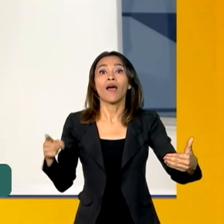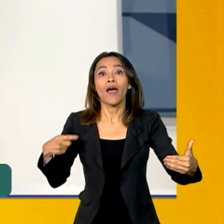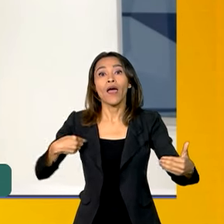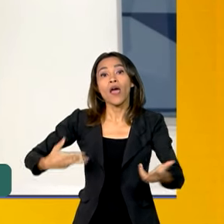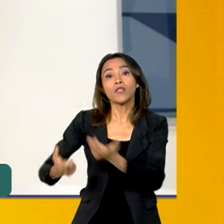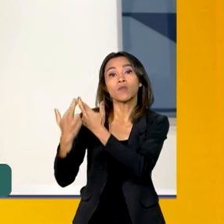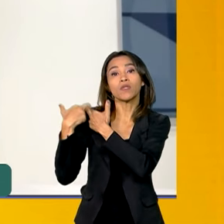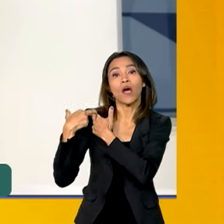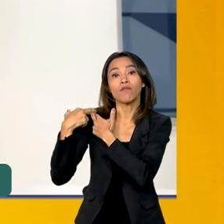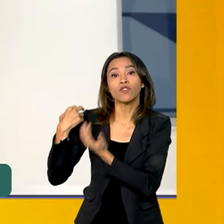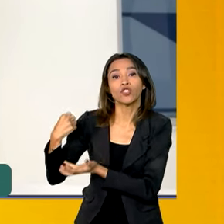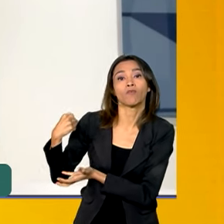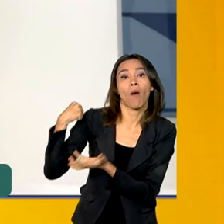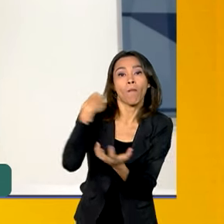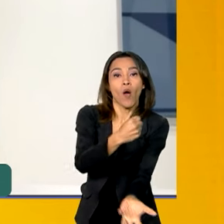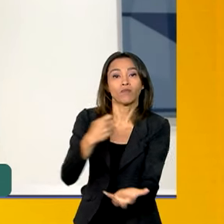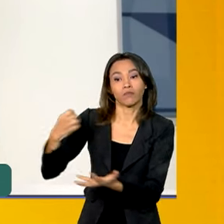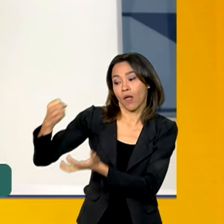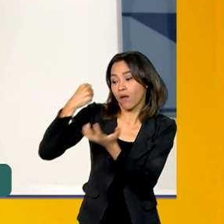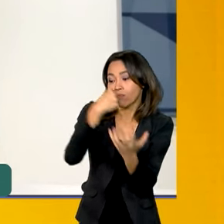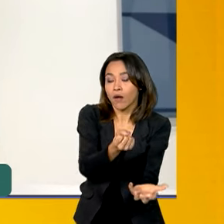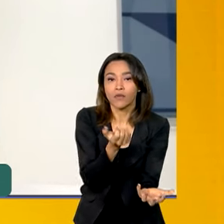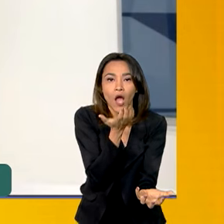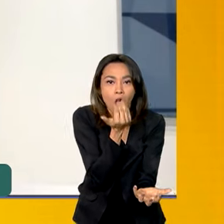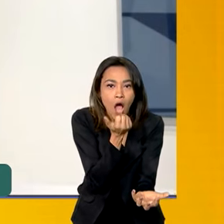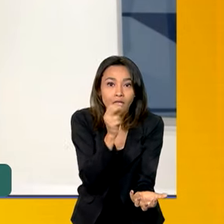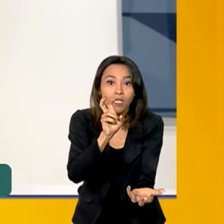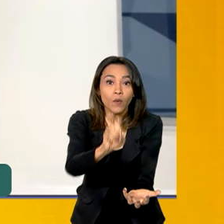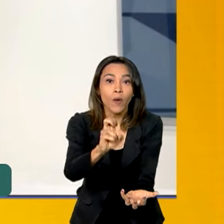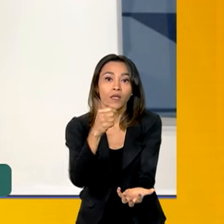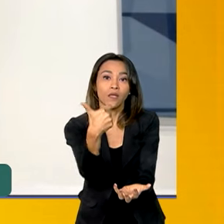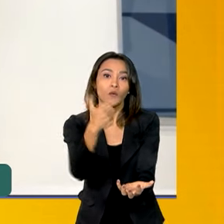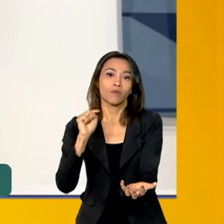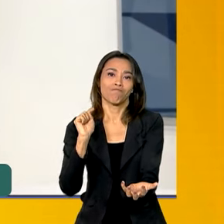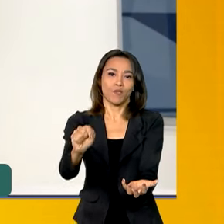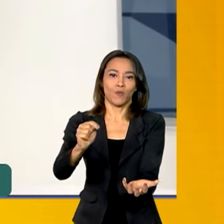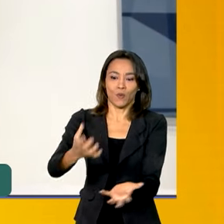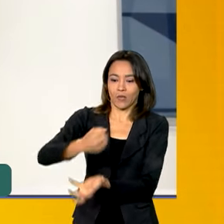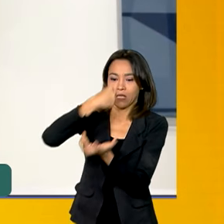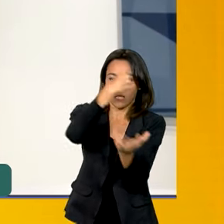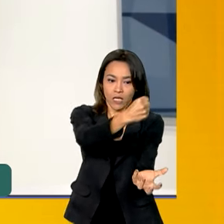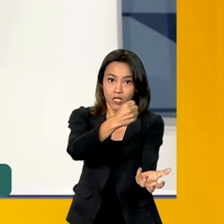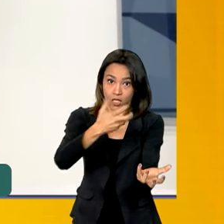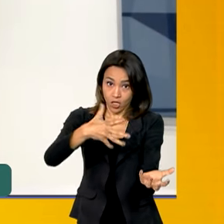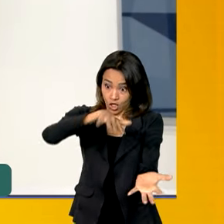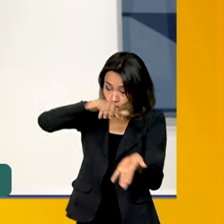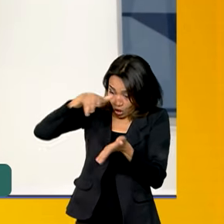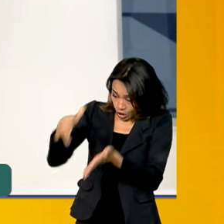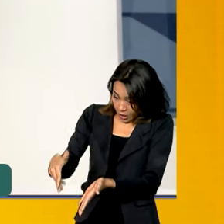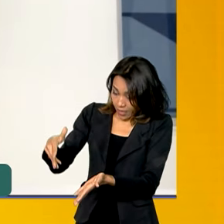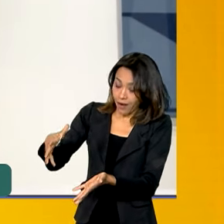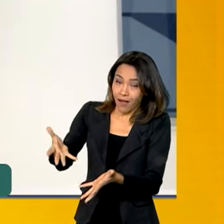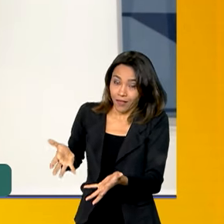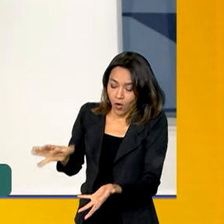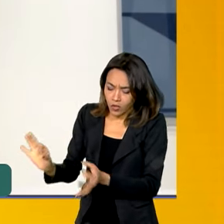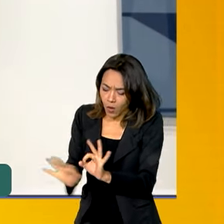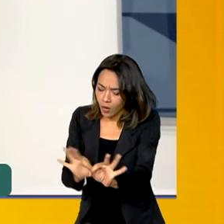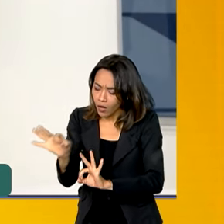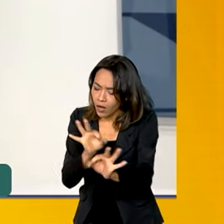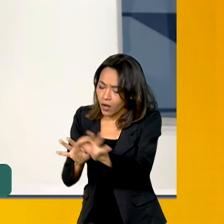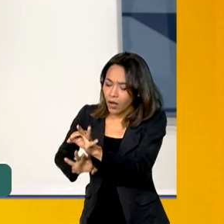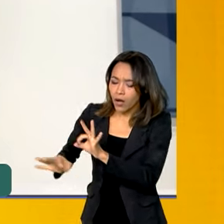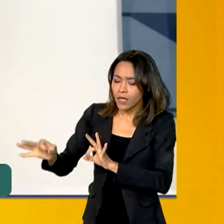abastecimento. Nessas primeiras 52 mil cestas que estão chegando na Conab, nós podemos, temos